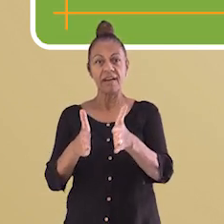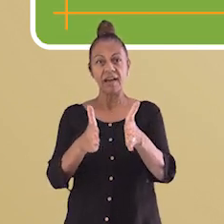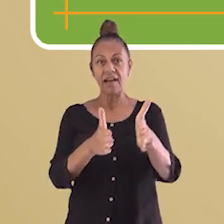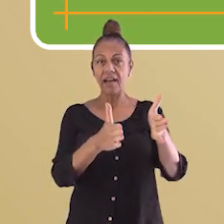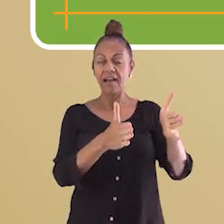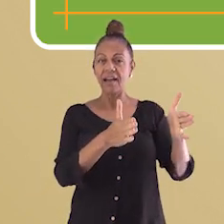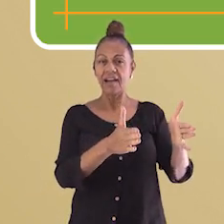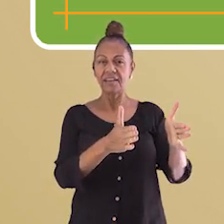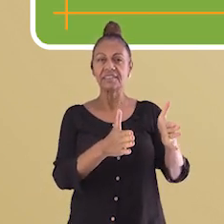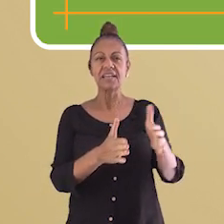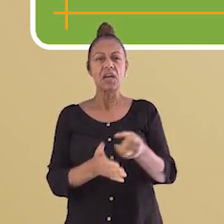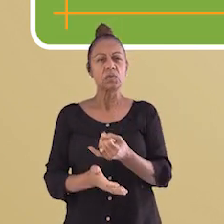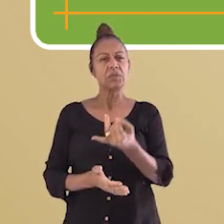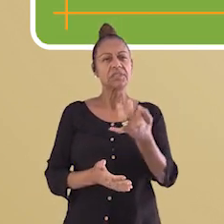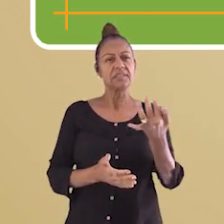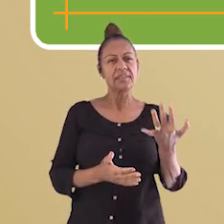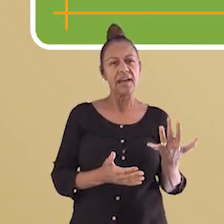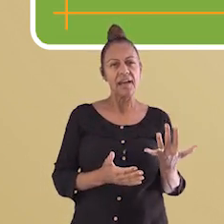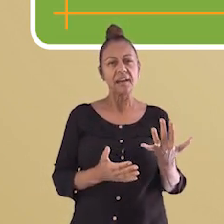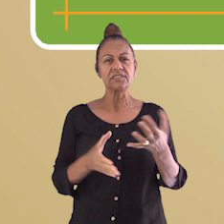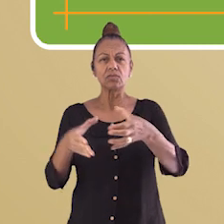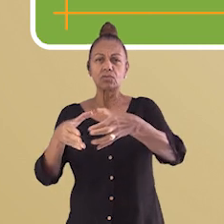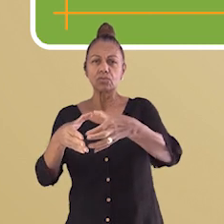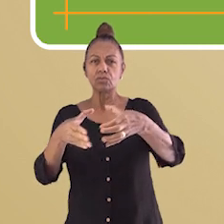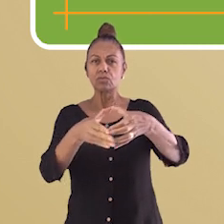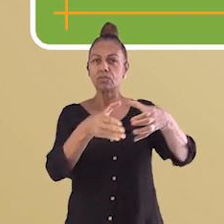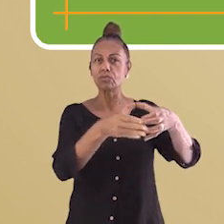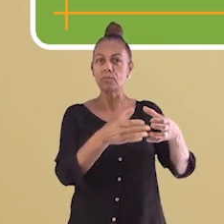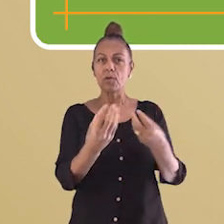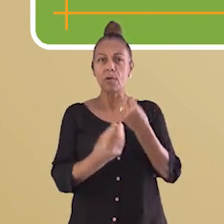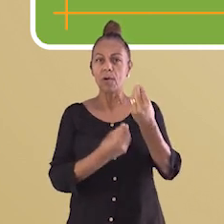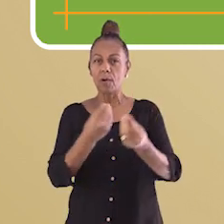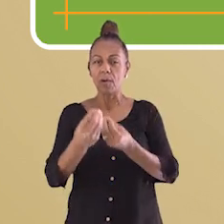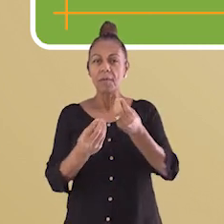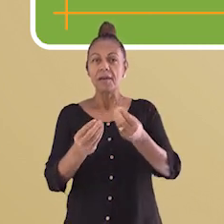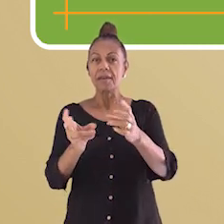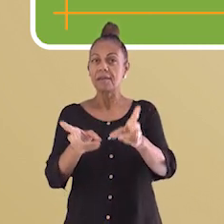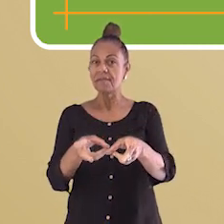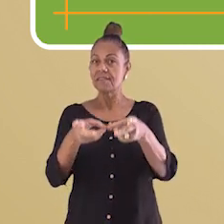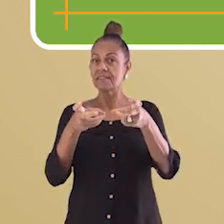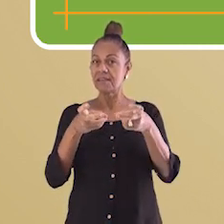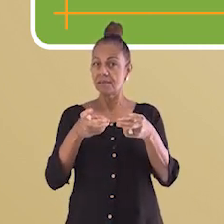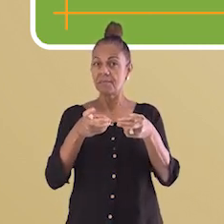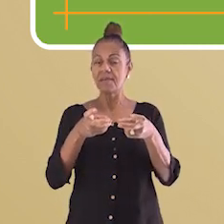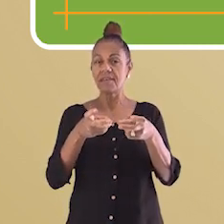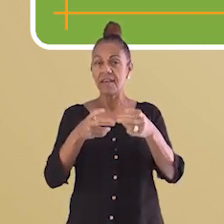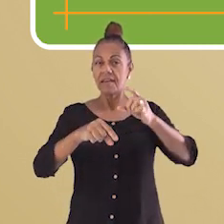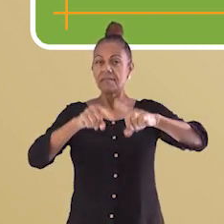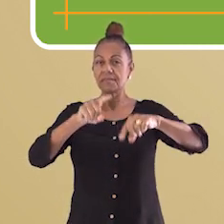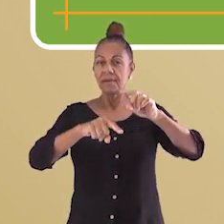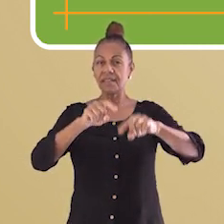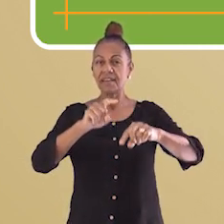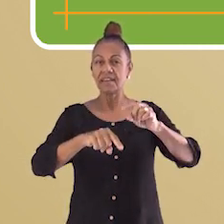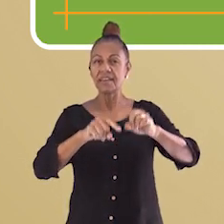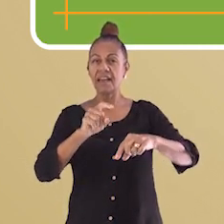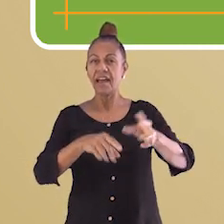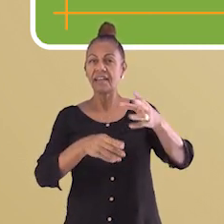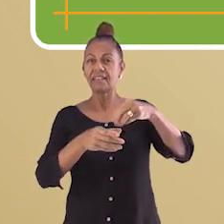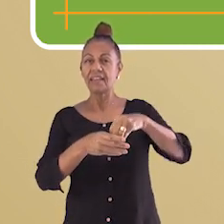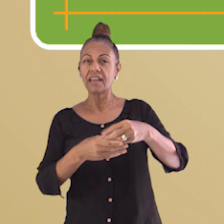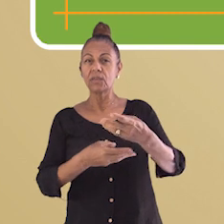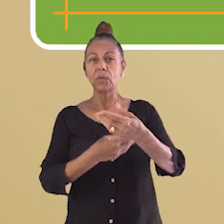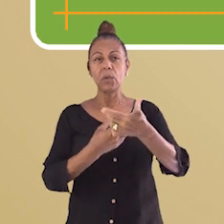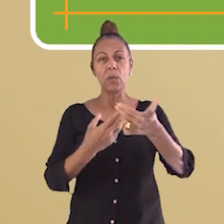de fases, a classificação das misturas e identificar a propriedade dos materiais e as misturas